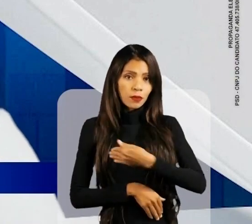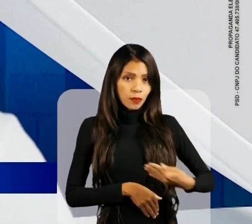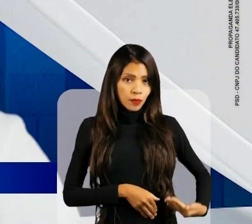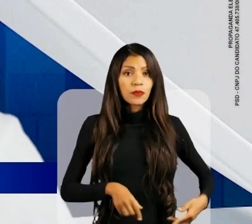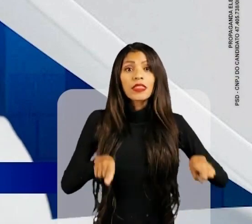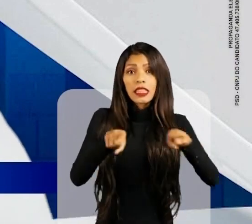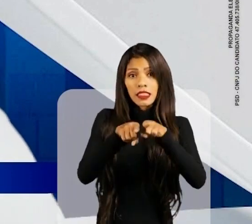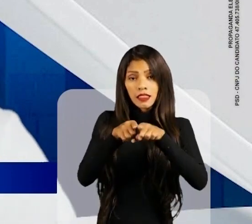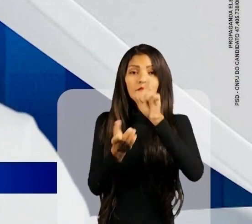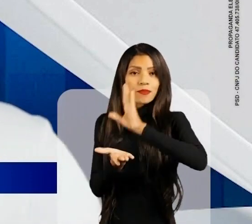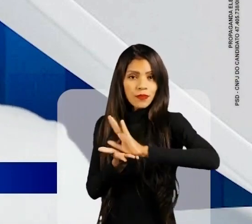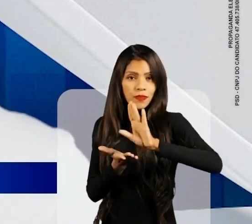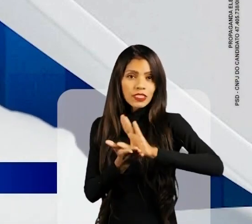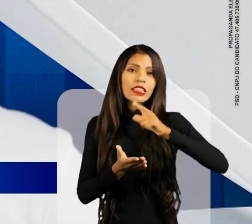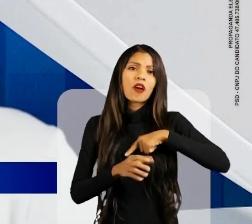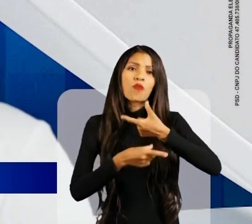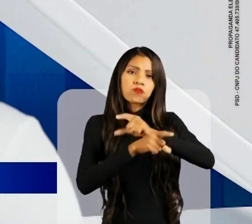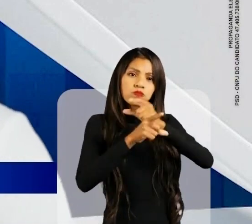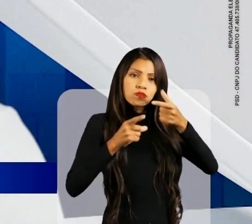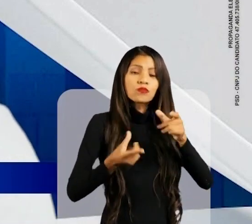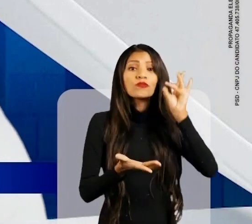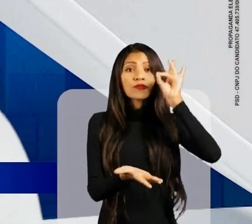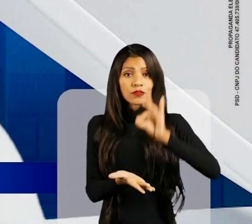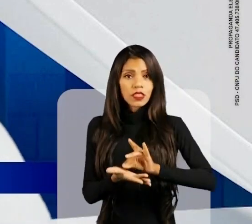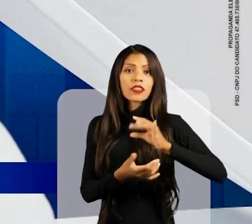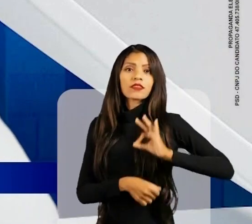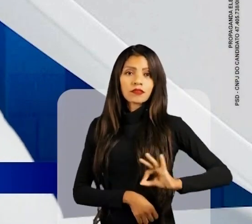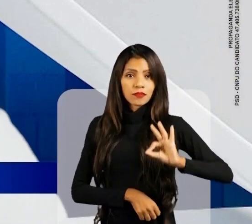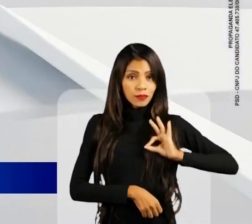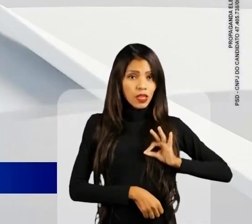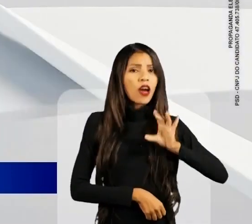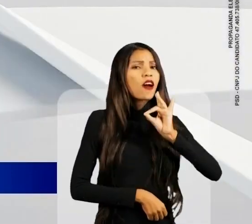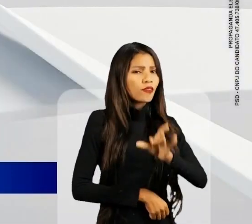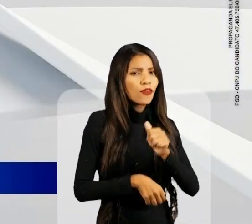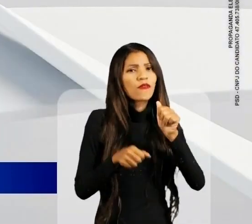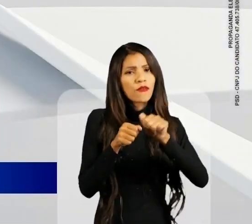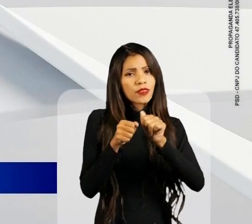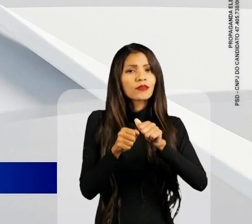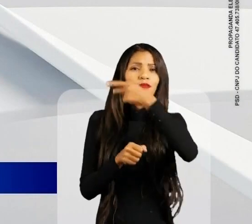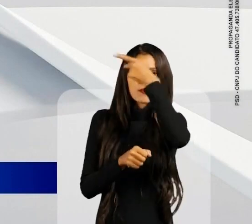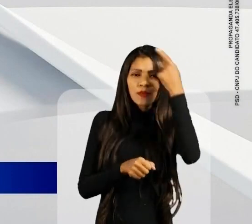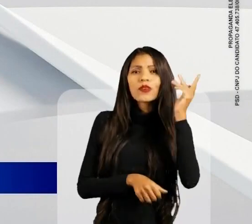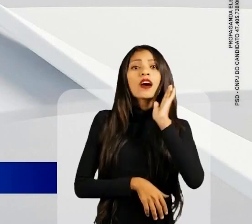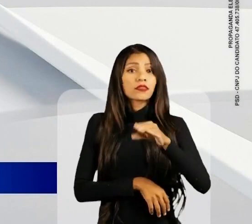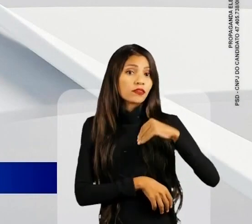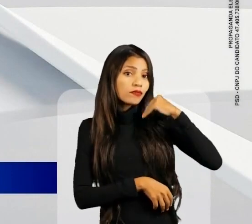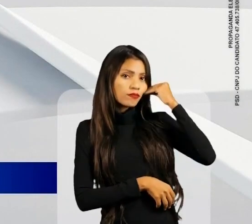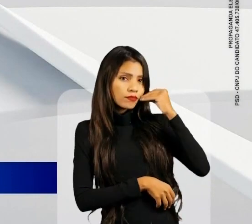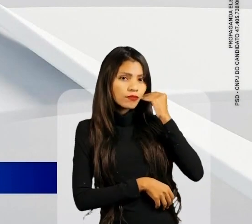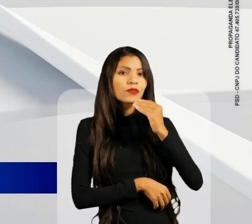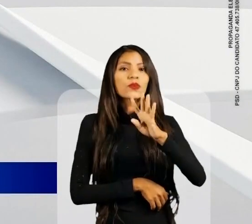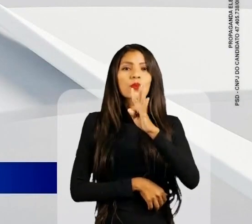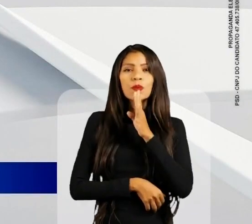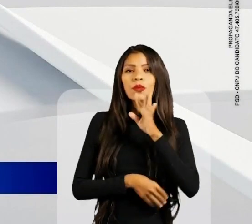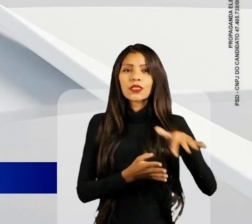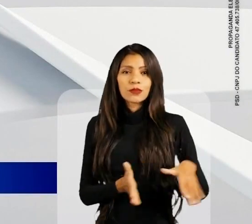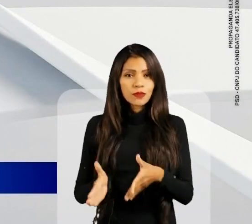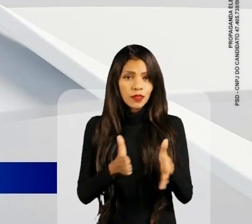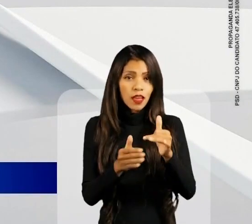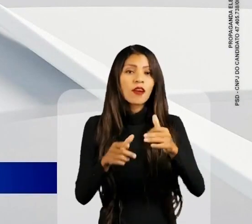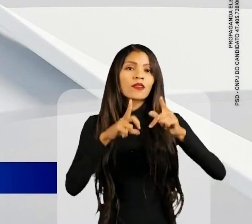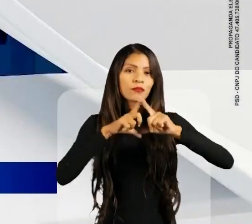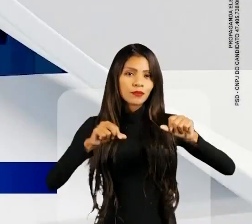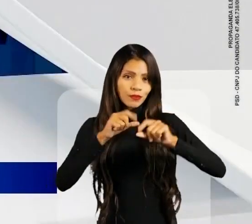Pública e investir no aumento do efetivo das polícias. Só faz isso quem tem experiência e já conhece os